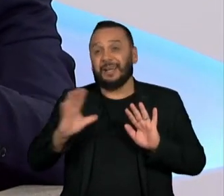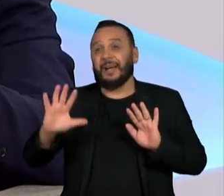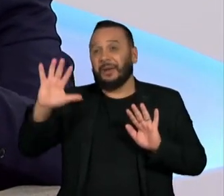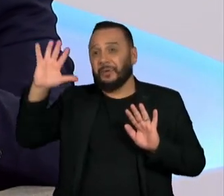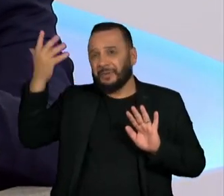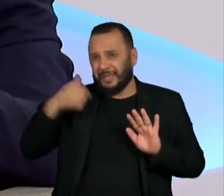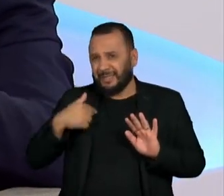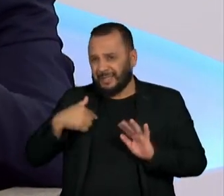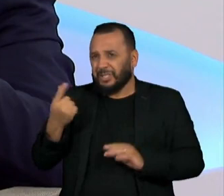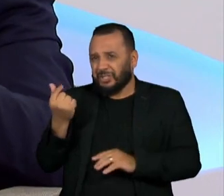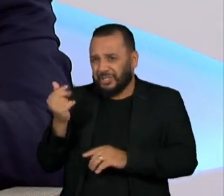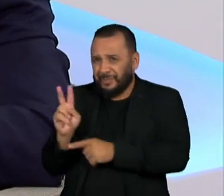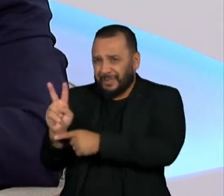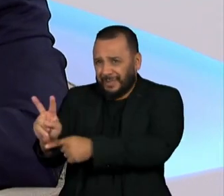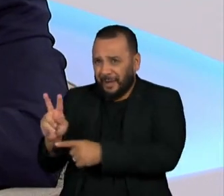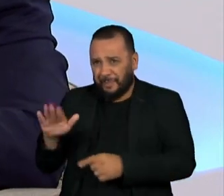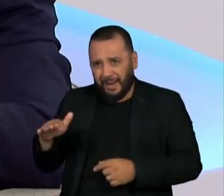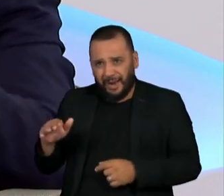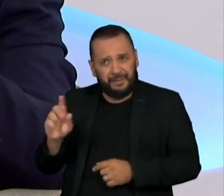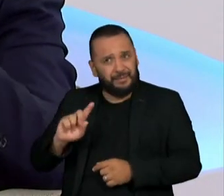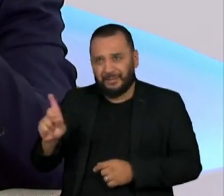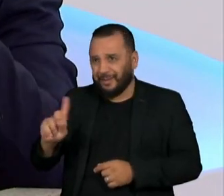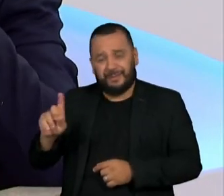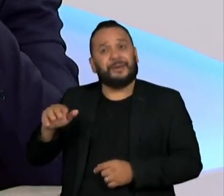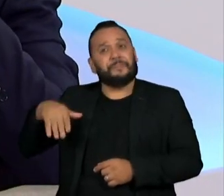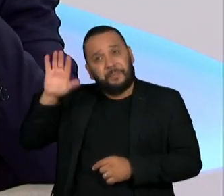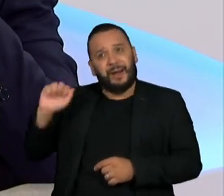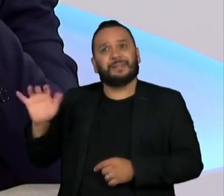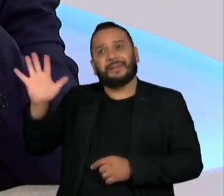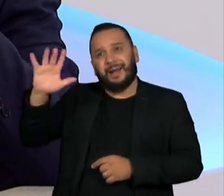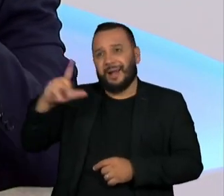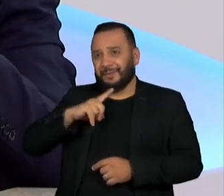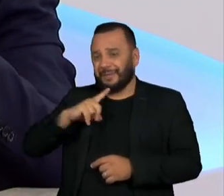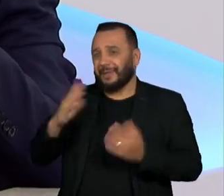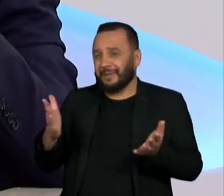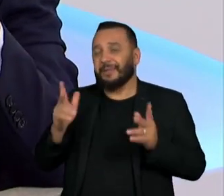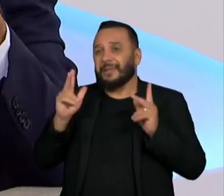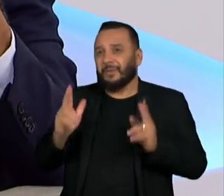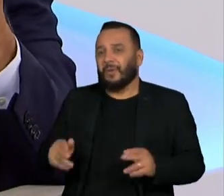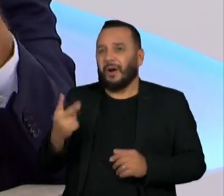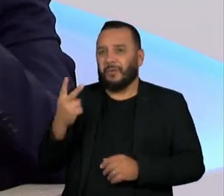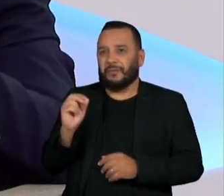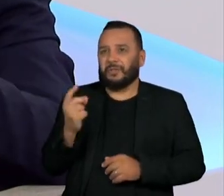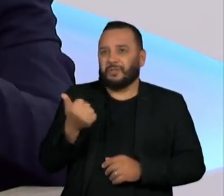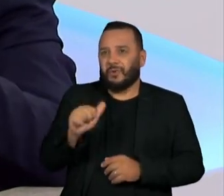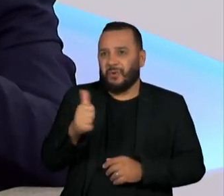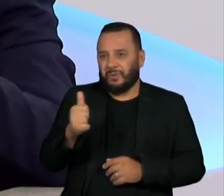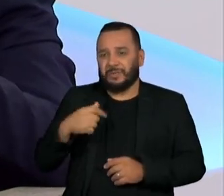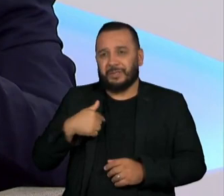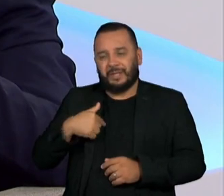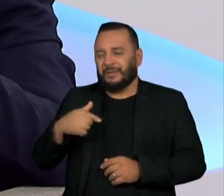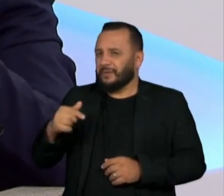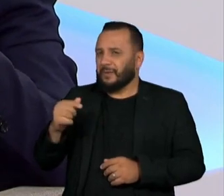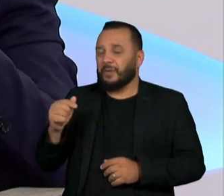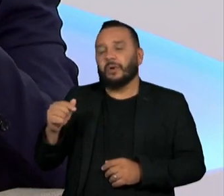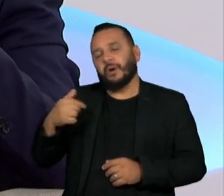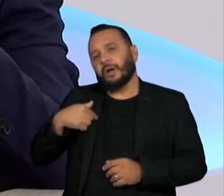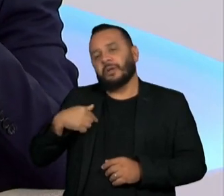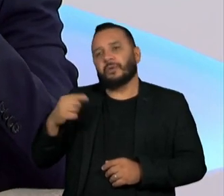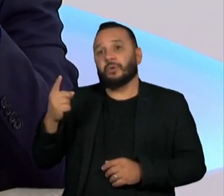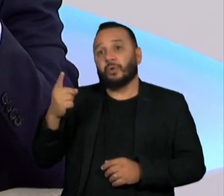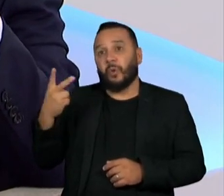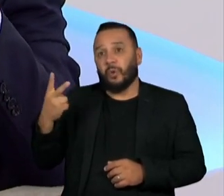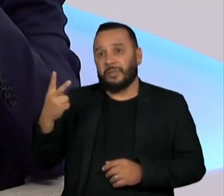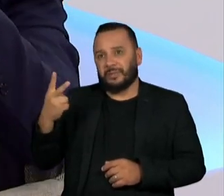crédito não vai ficar mais barato, vai ficar mais caro. Aliás, quando foi feita a queda de juros em 2011, de 12 para 7,25, o que